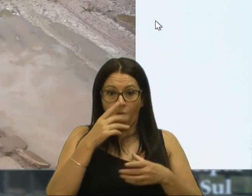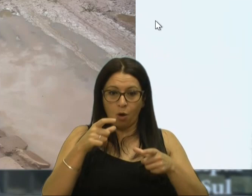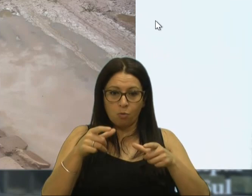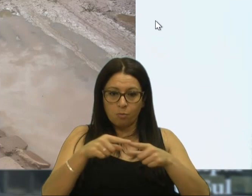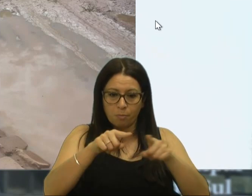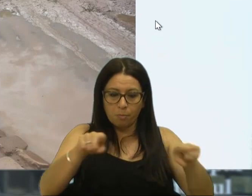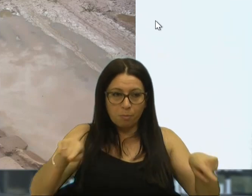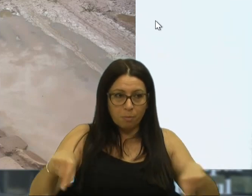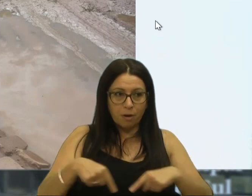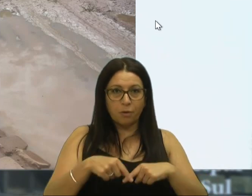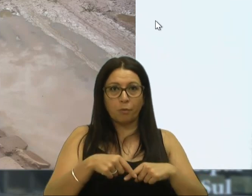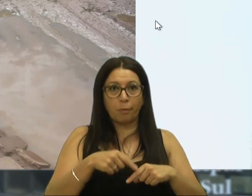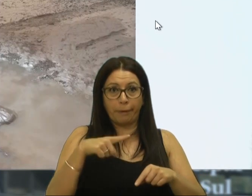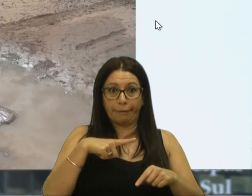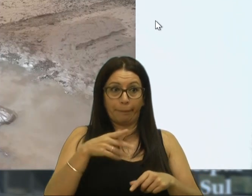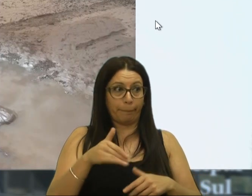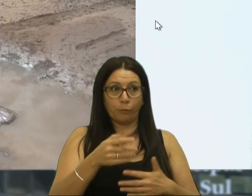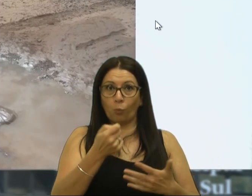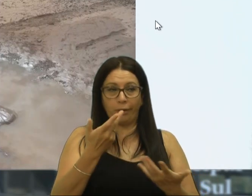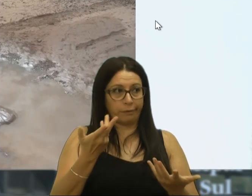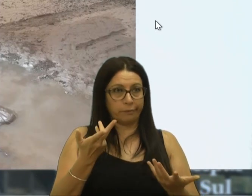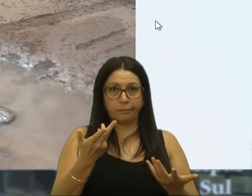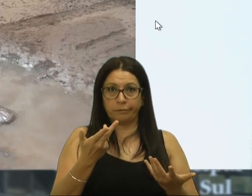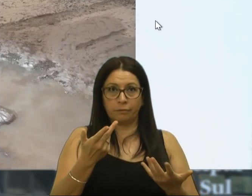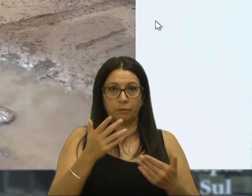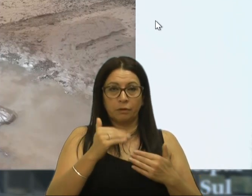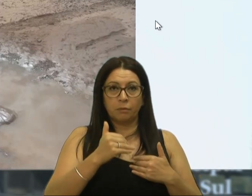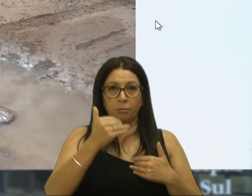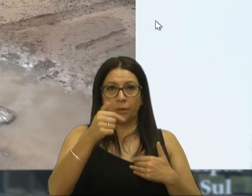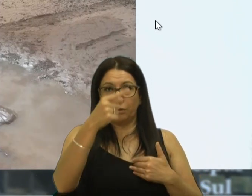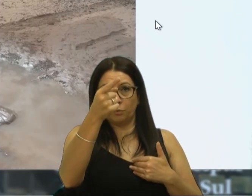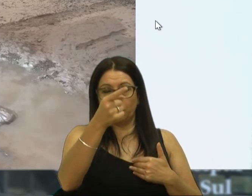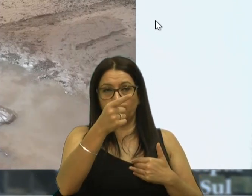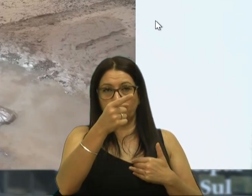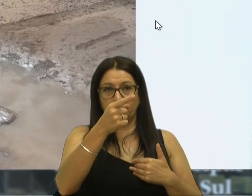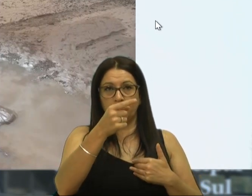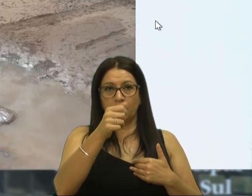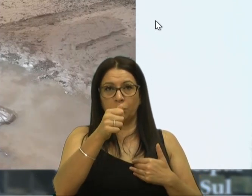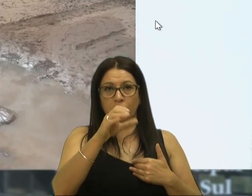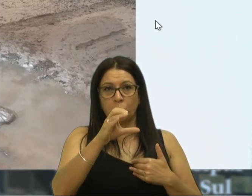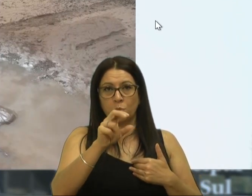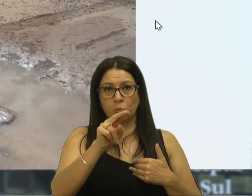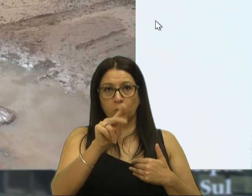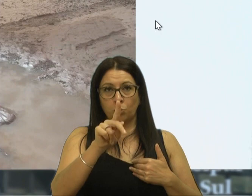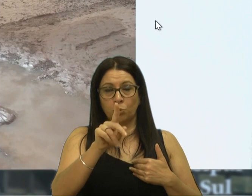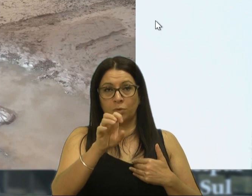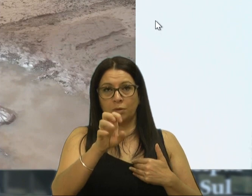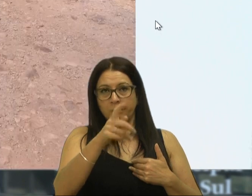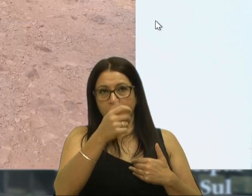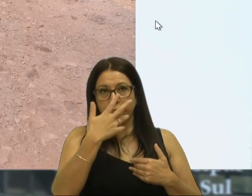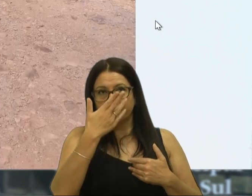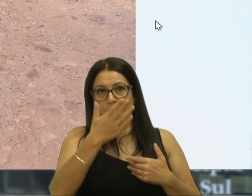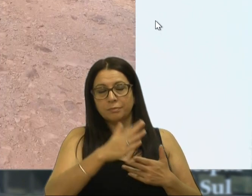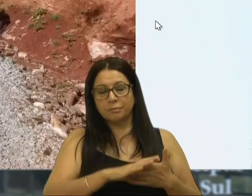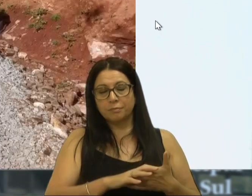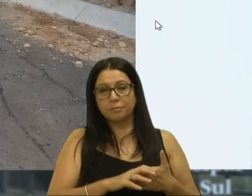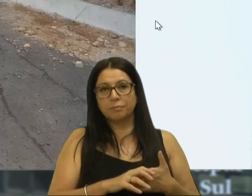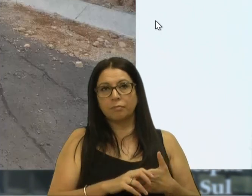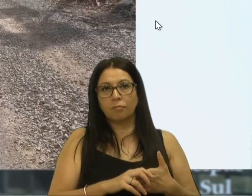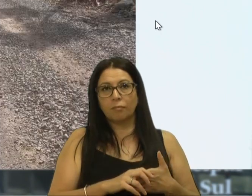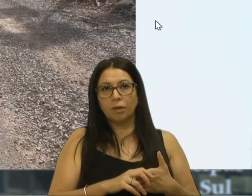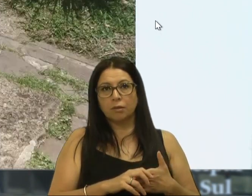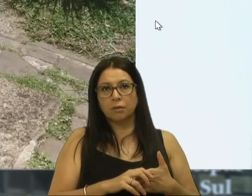lá na frente, um, mais, mais na frente tem outro, um açude, praticamente, mais na frente dessa aí, dessa foto que está aparecendo aí,